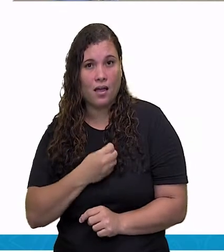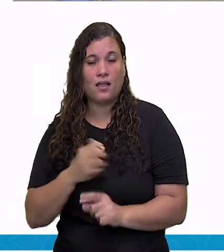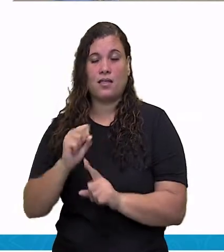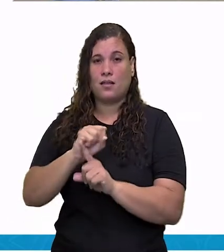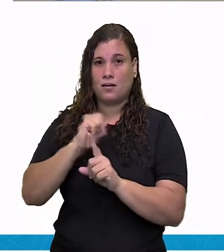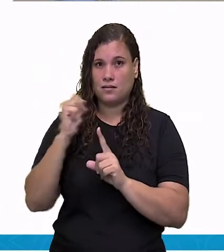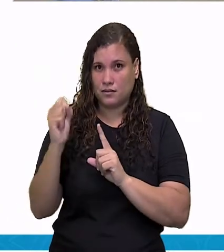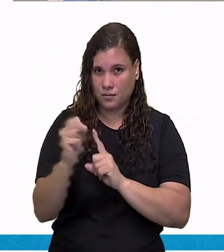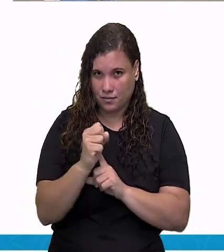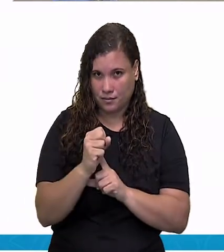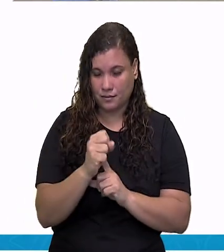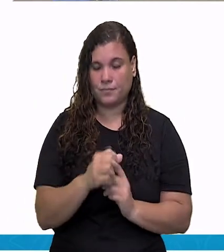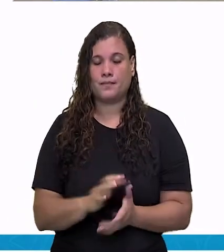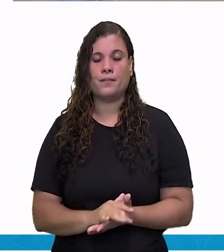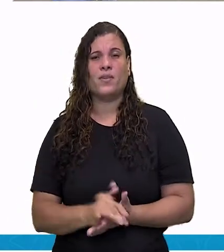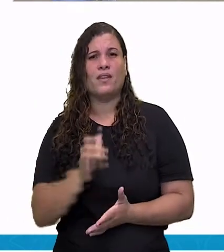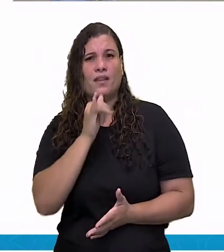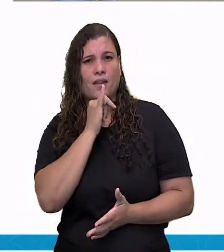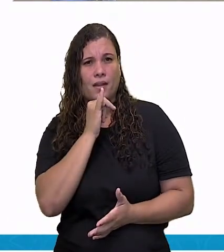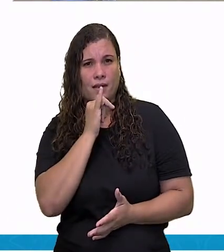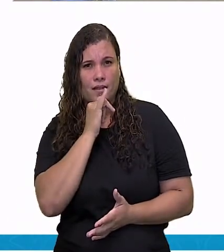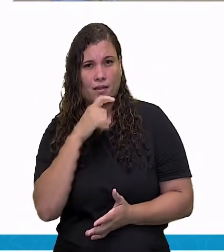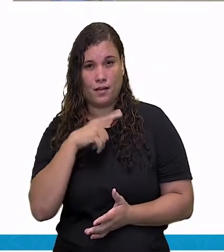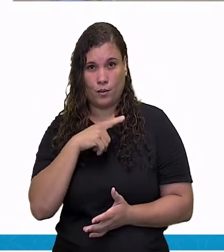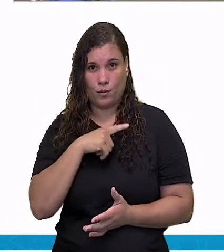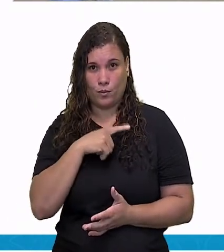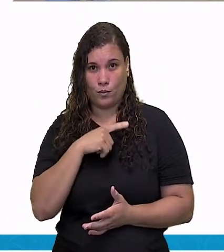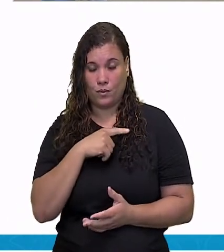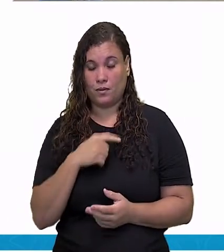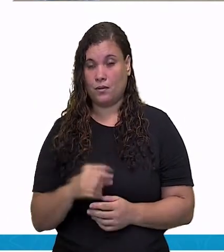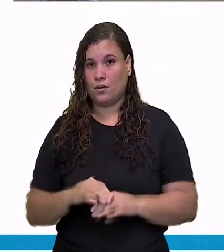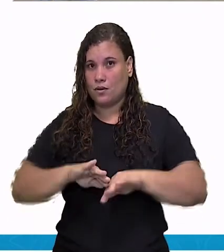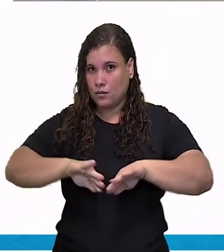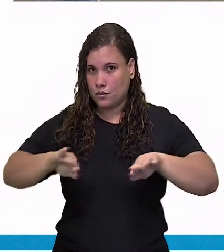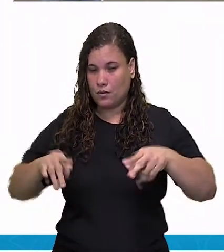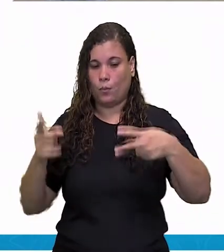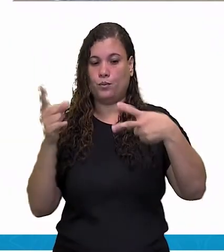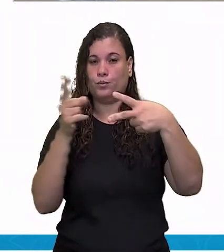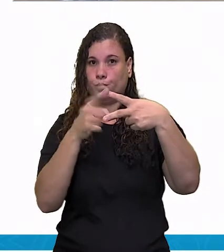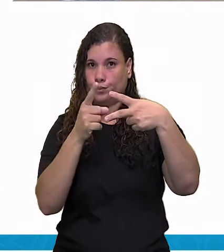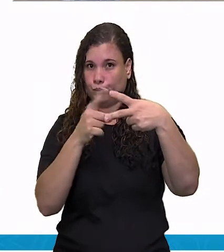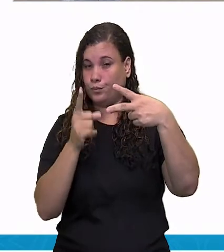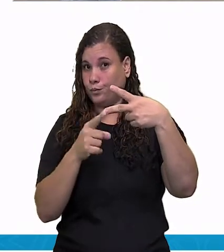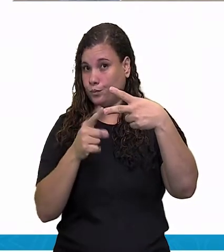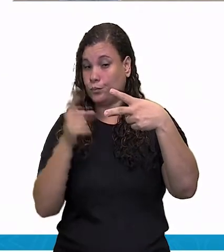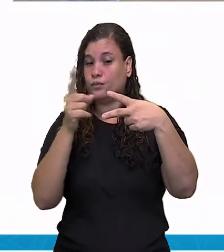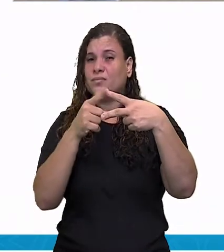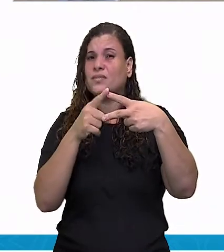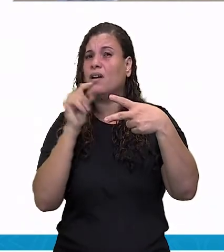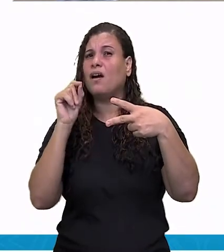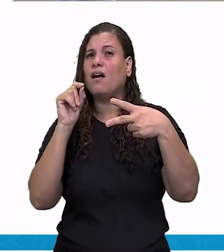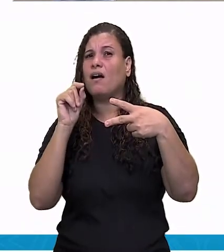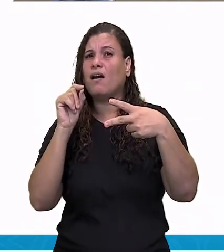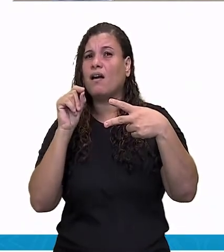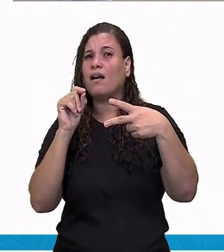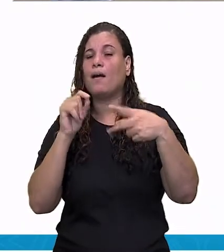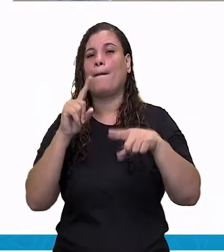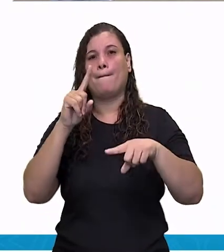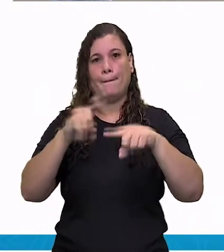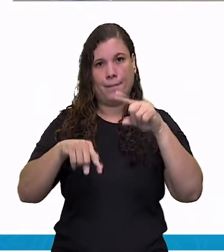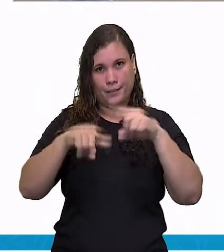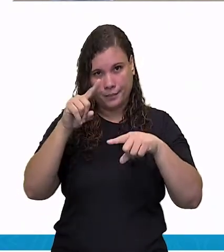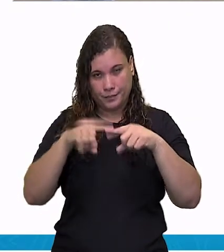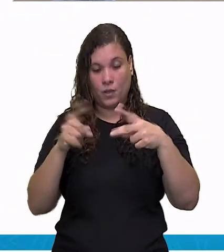cultural? Ele pode ser dividido em duas situações. Ele pode ser material ou imaterial.